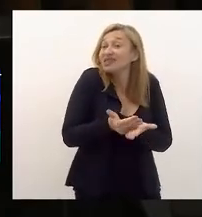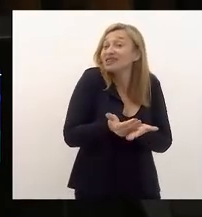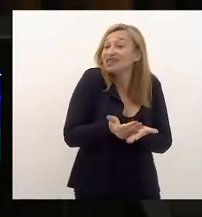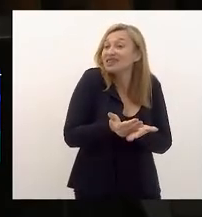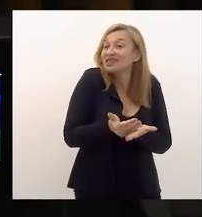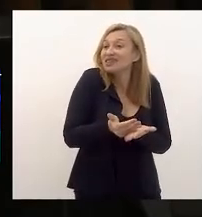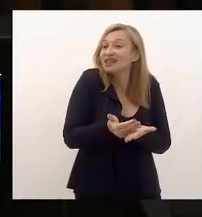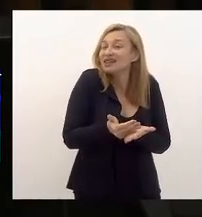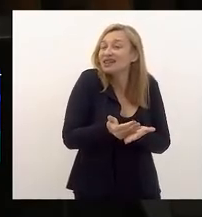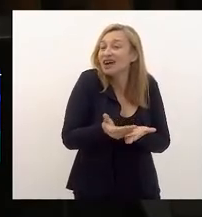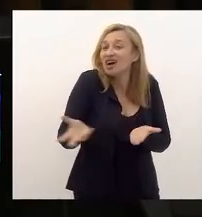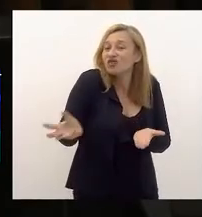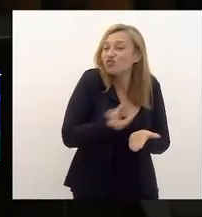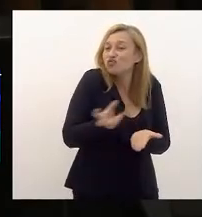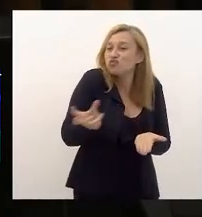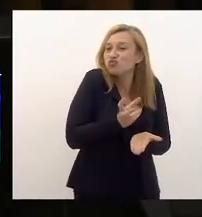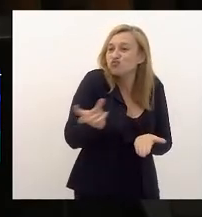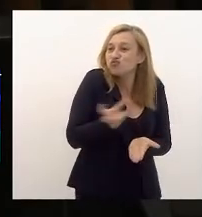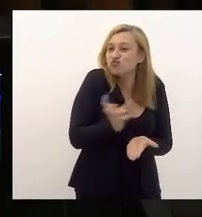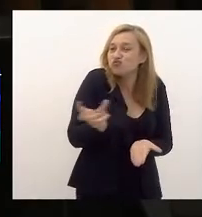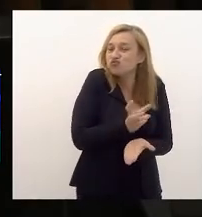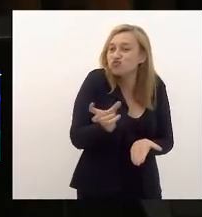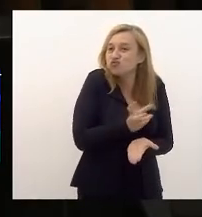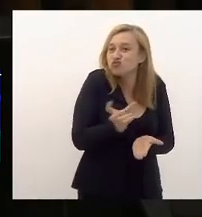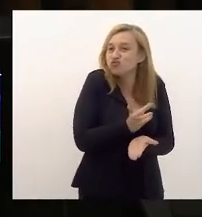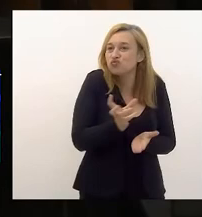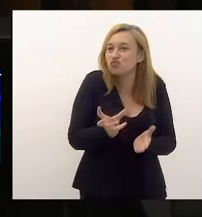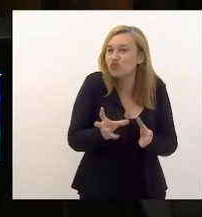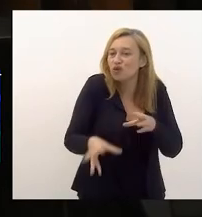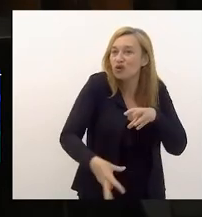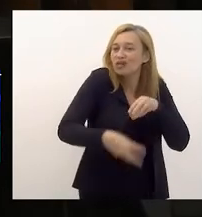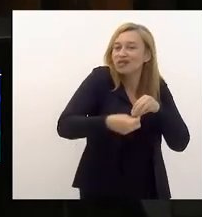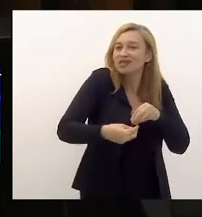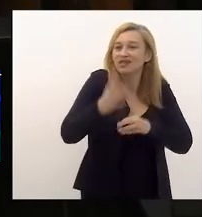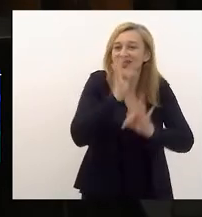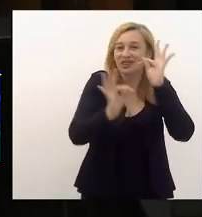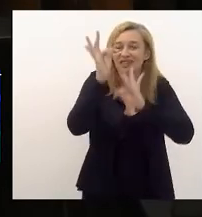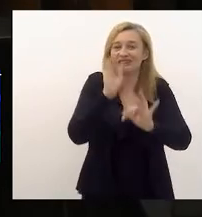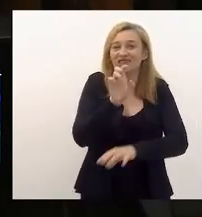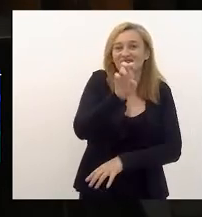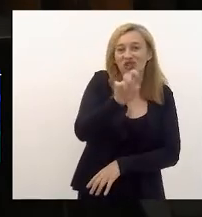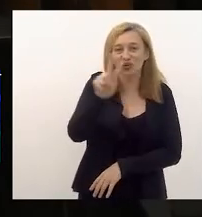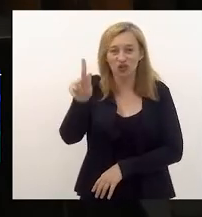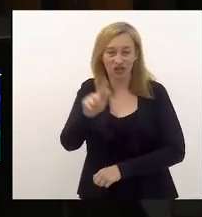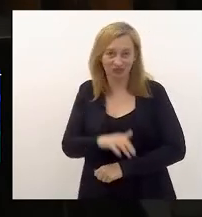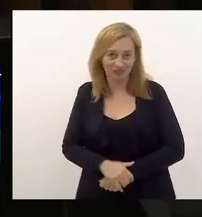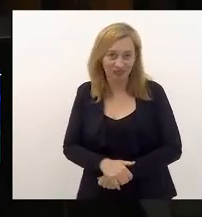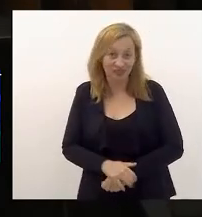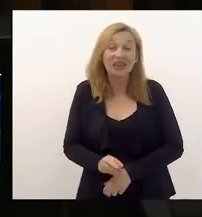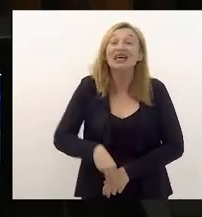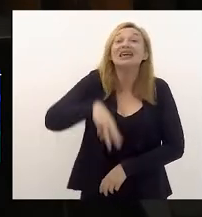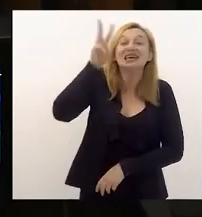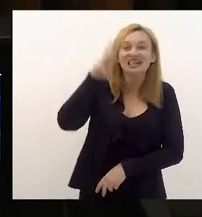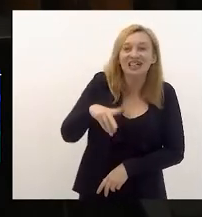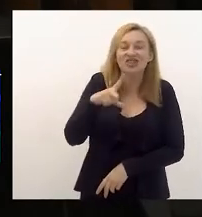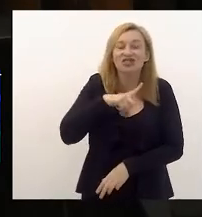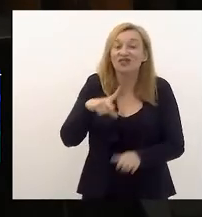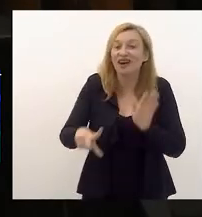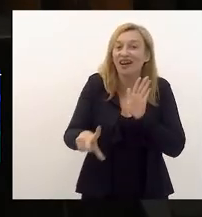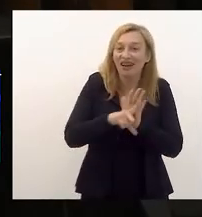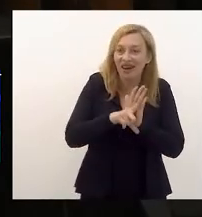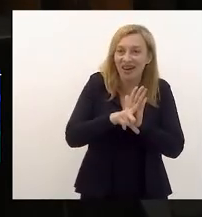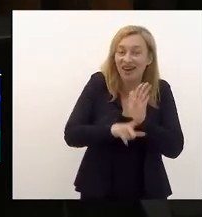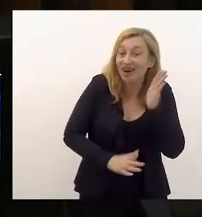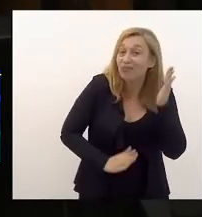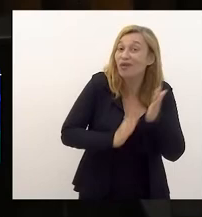começa a corrida para a implantação da tecnologia 5G. E quem tiver as legislações já